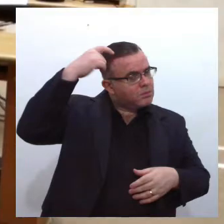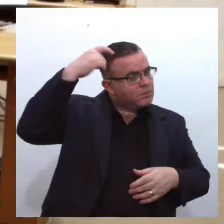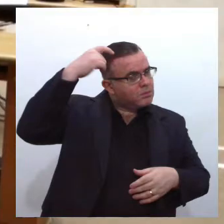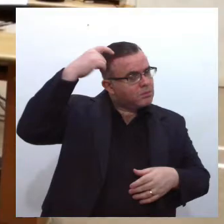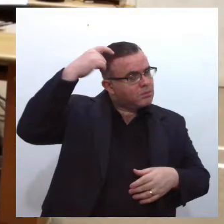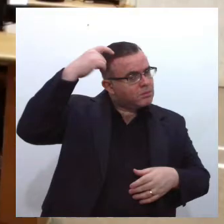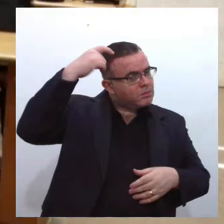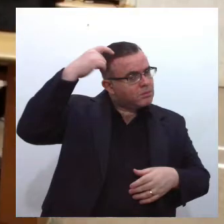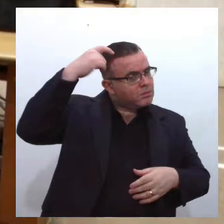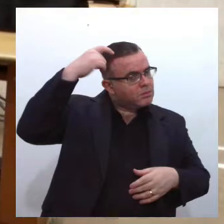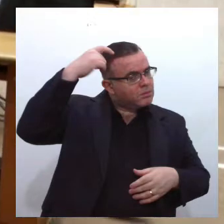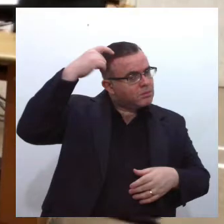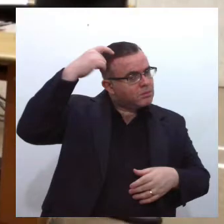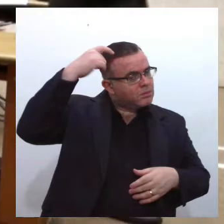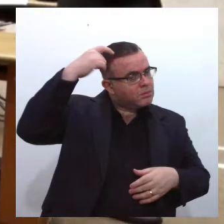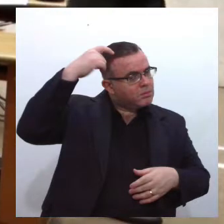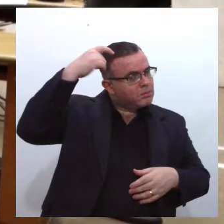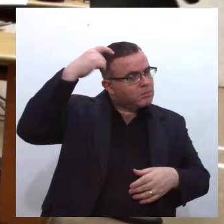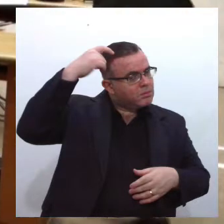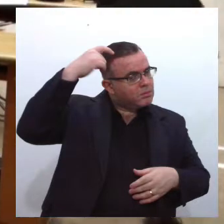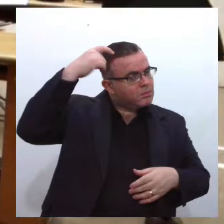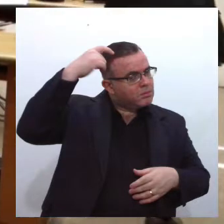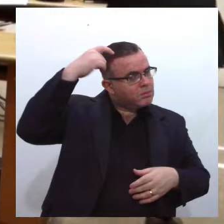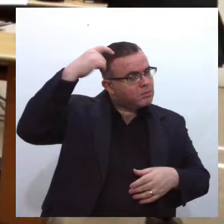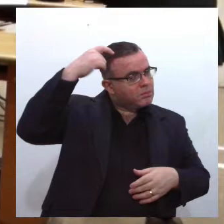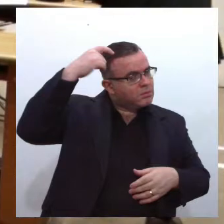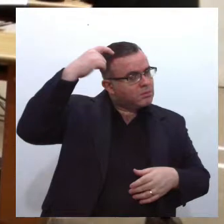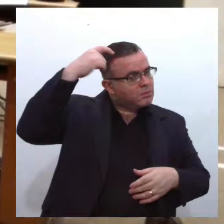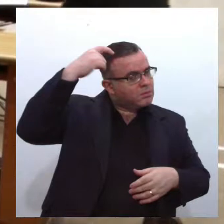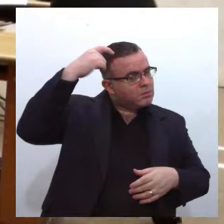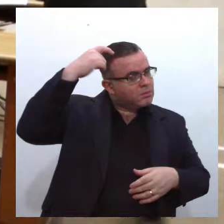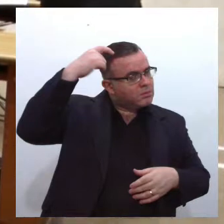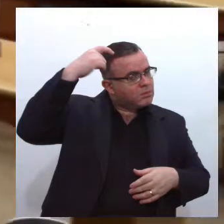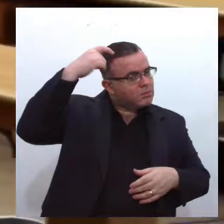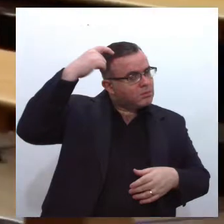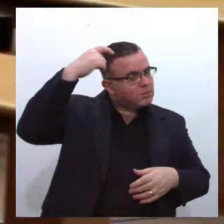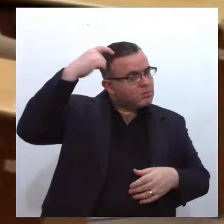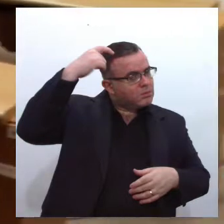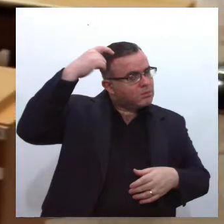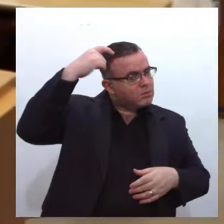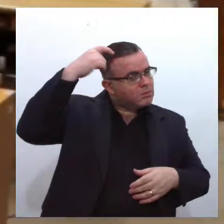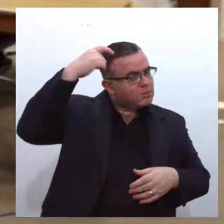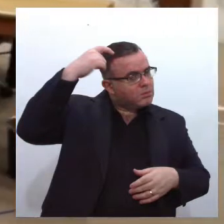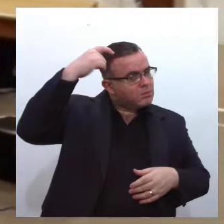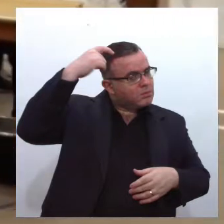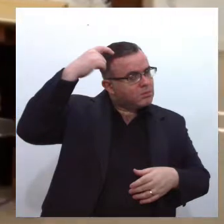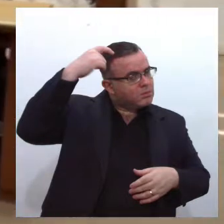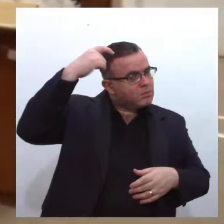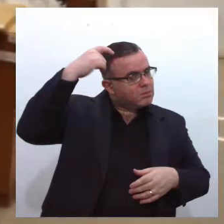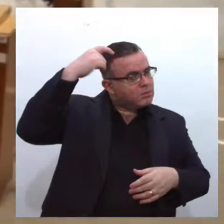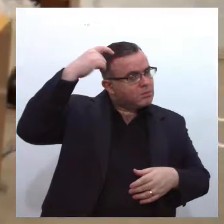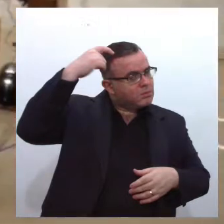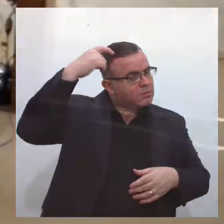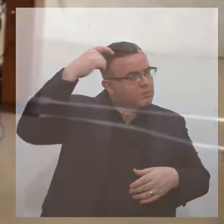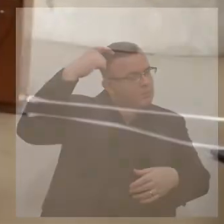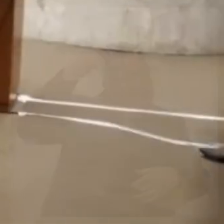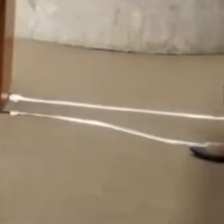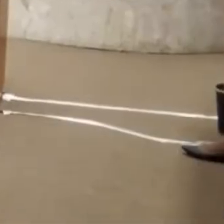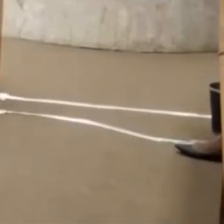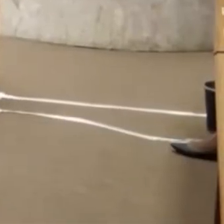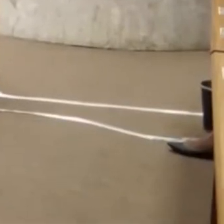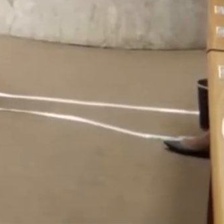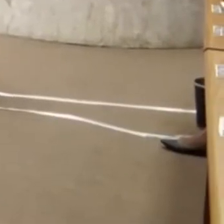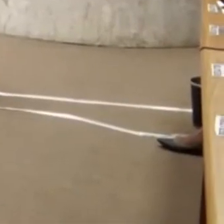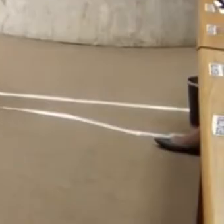sessão, os deputados lamentaram também a morte do professor do Centro de Excelência Ateneu, Pedro Américo, que faleceu